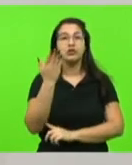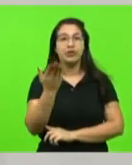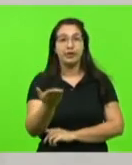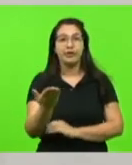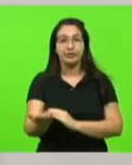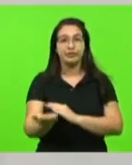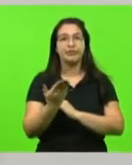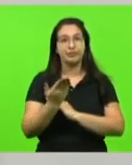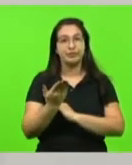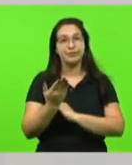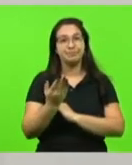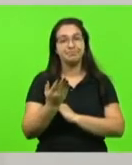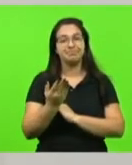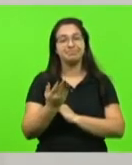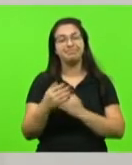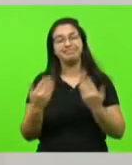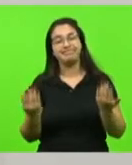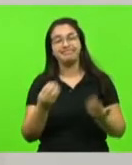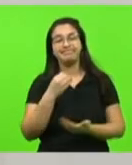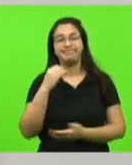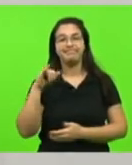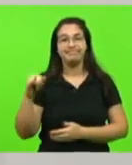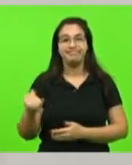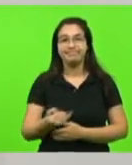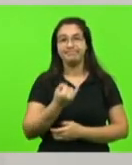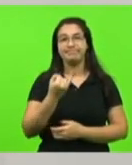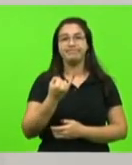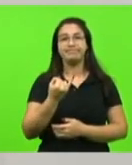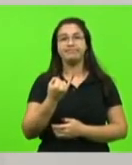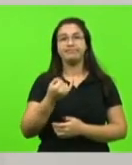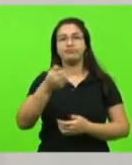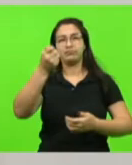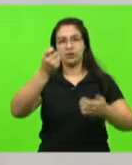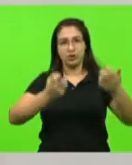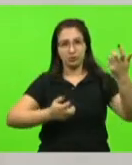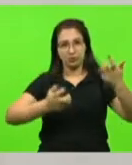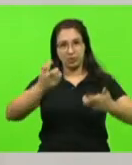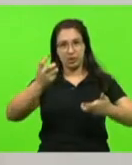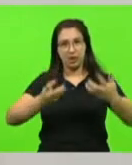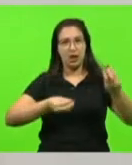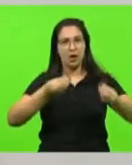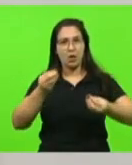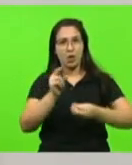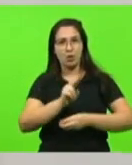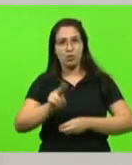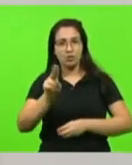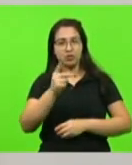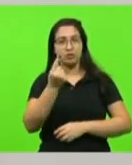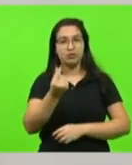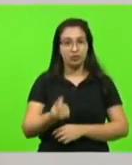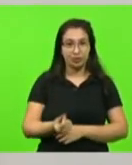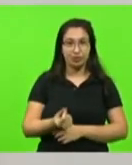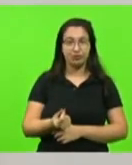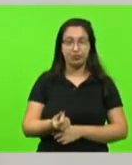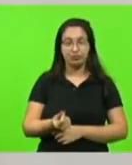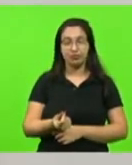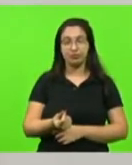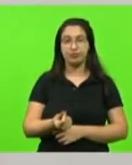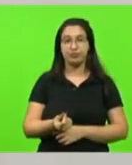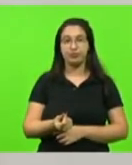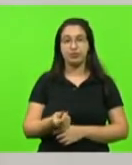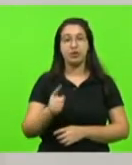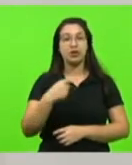ajudando. Então, aproveito este momento para fazer essa prestação de contas e, de fato, dizer que nós